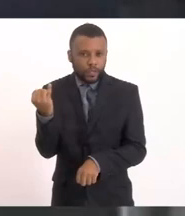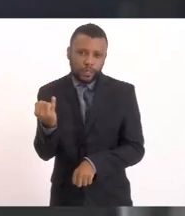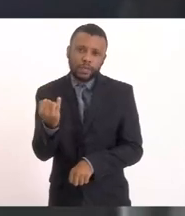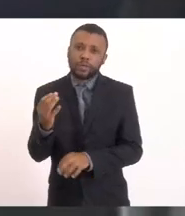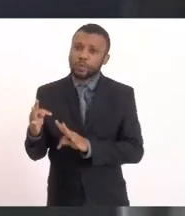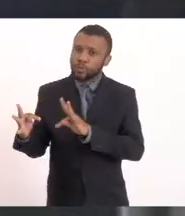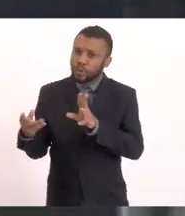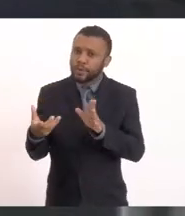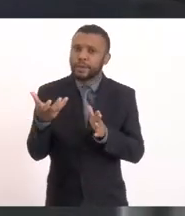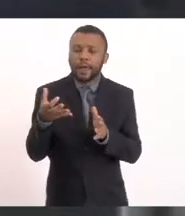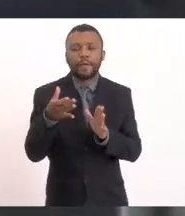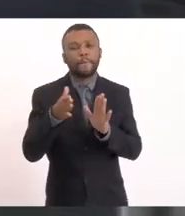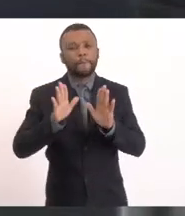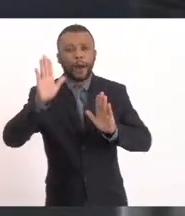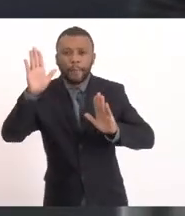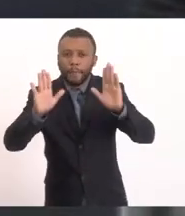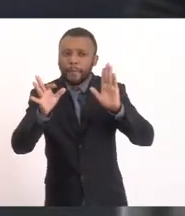querem Falar